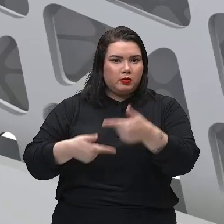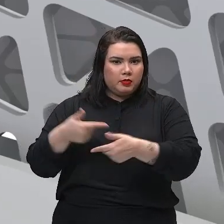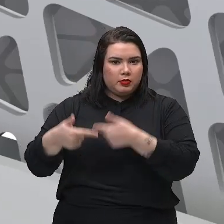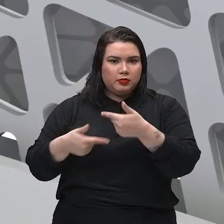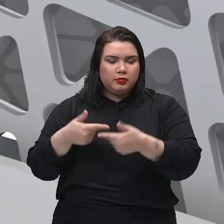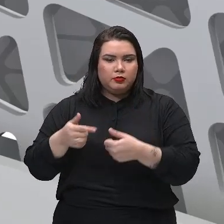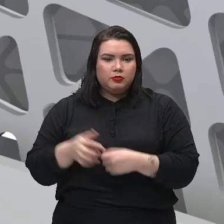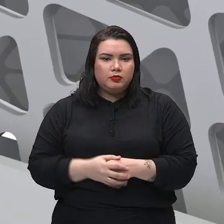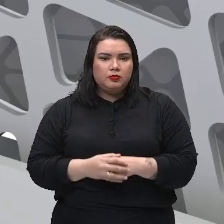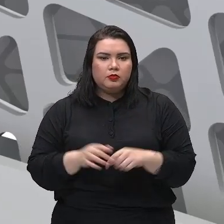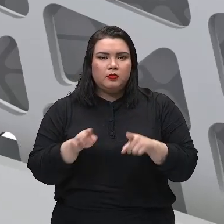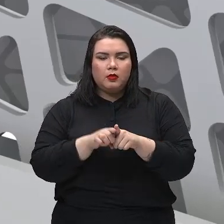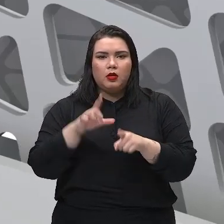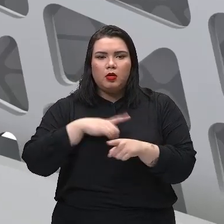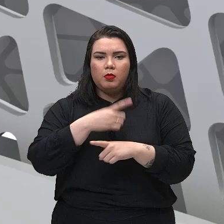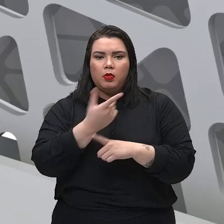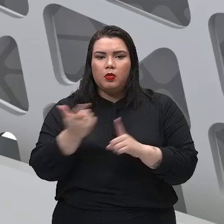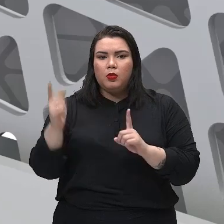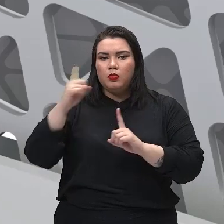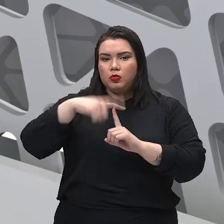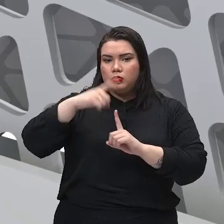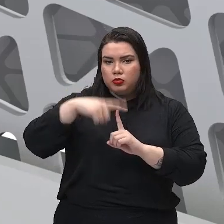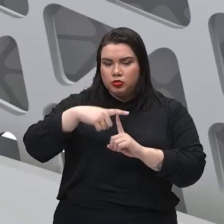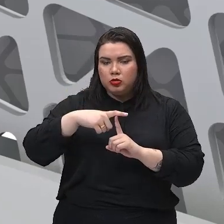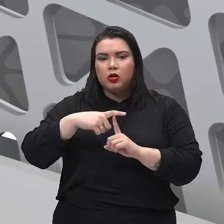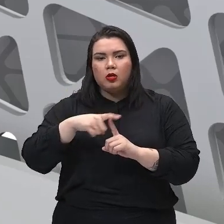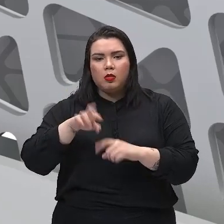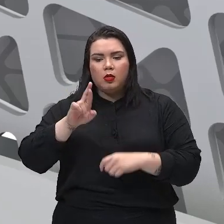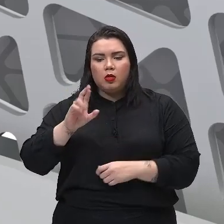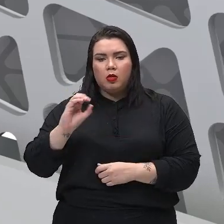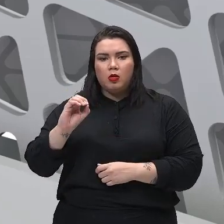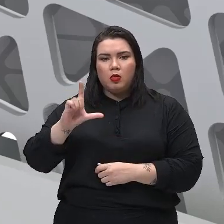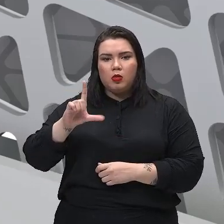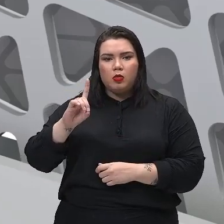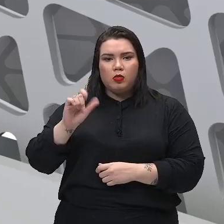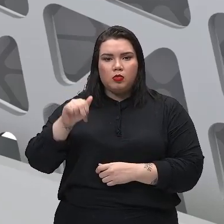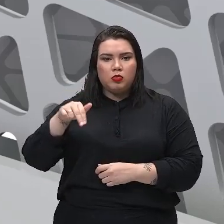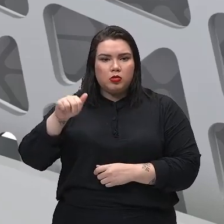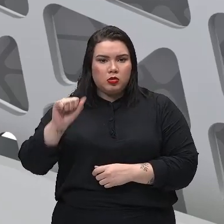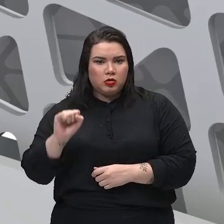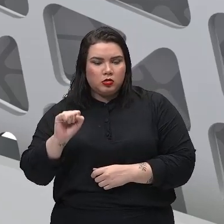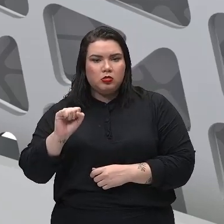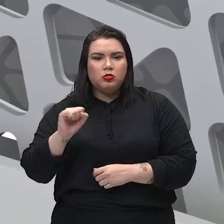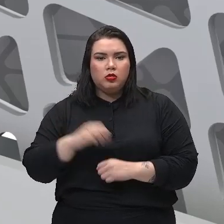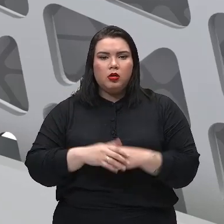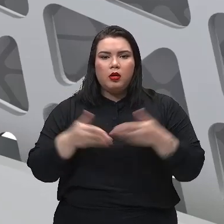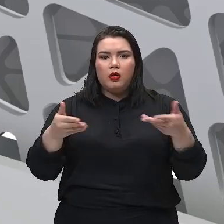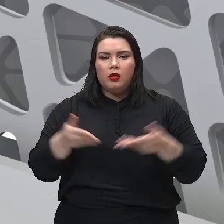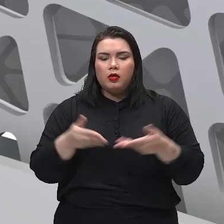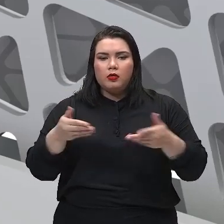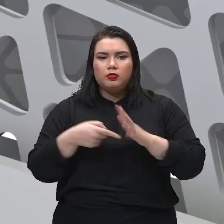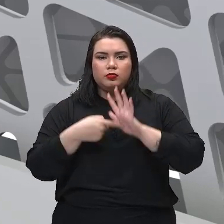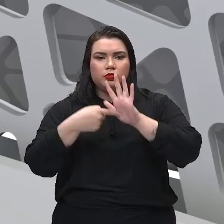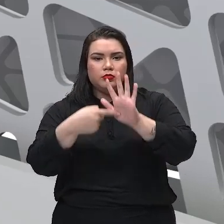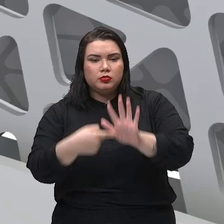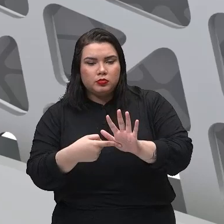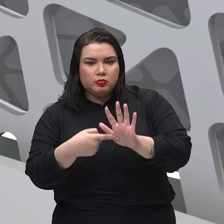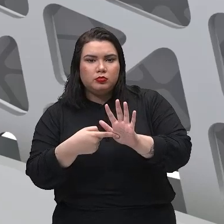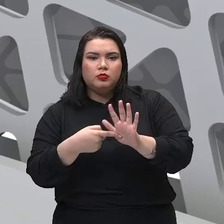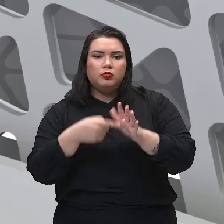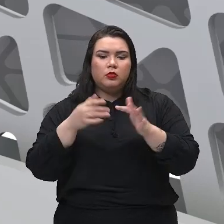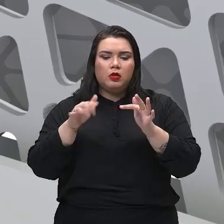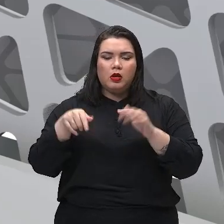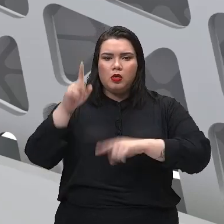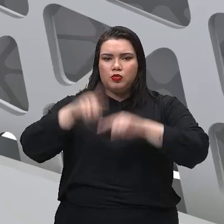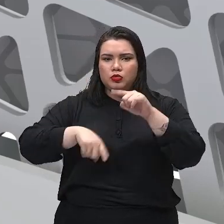outros tipos, como as roldanas e polias. E aí, nós já vamos ver aí um grande, digamos assim, uma máquina simples